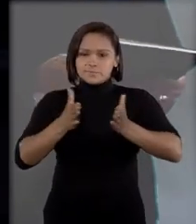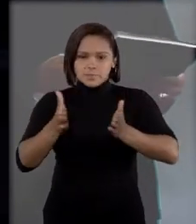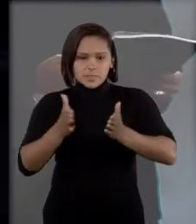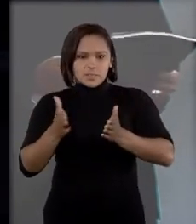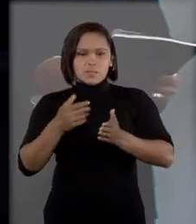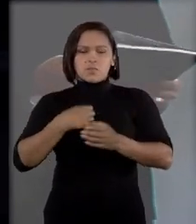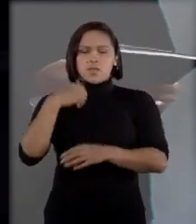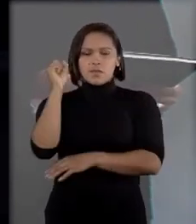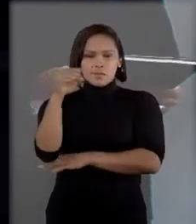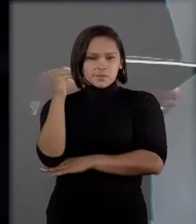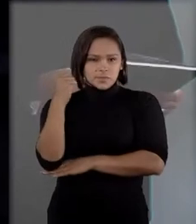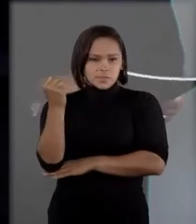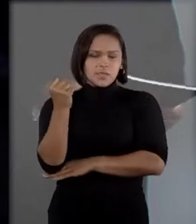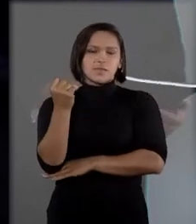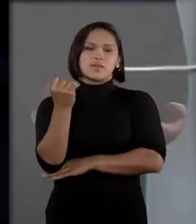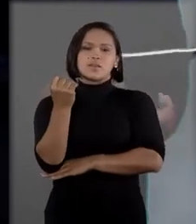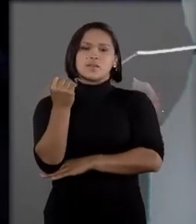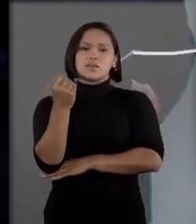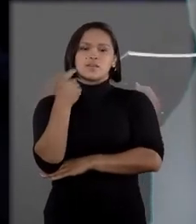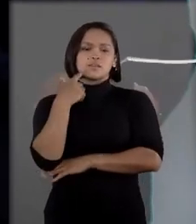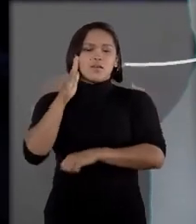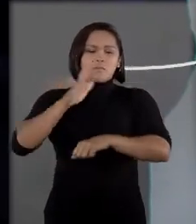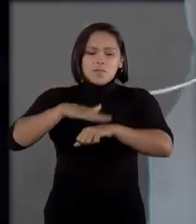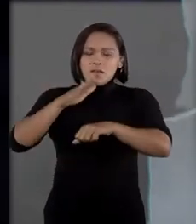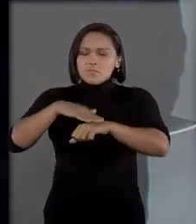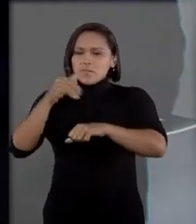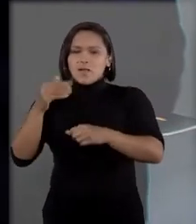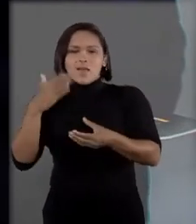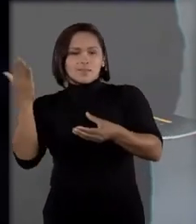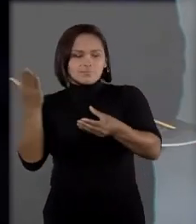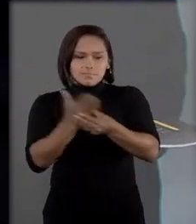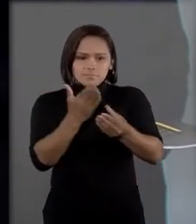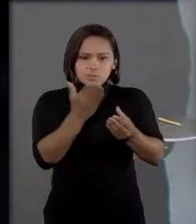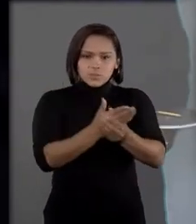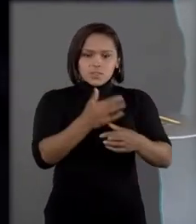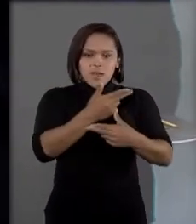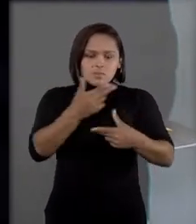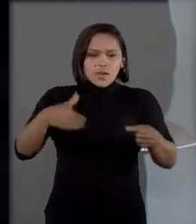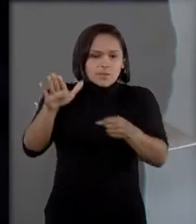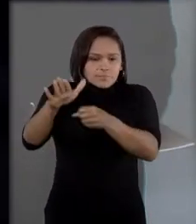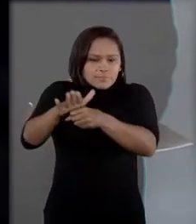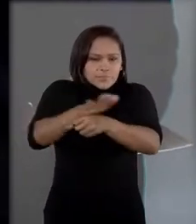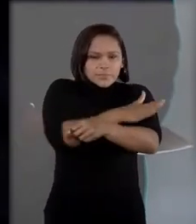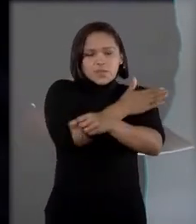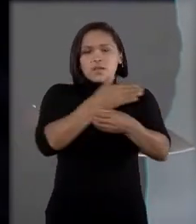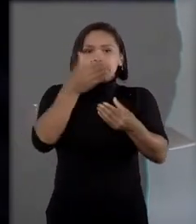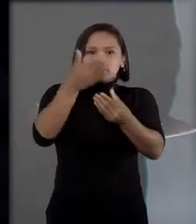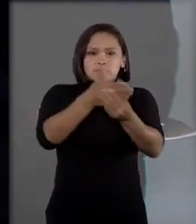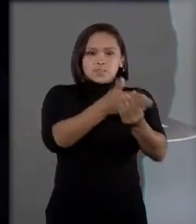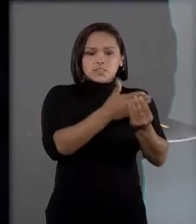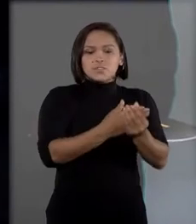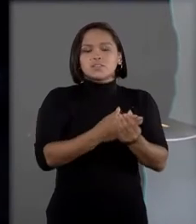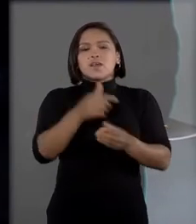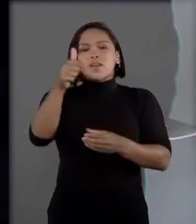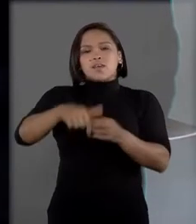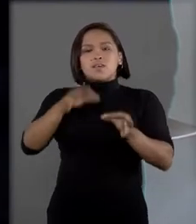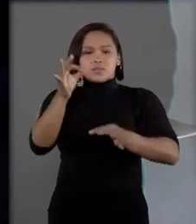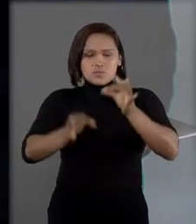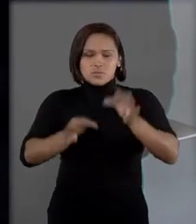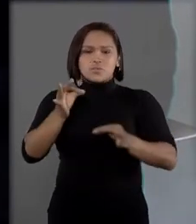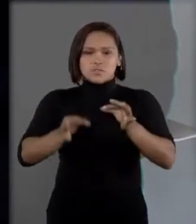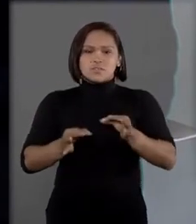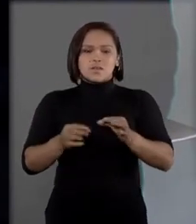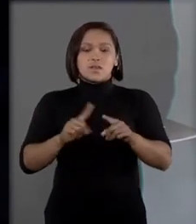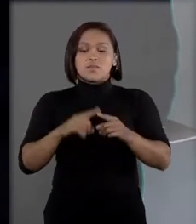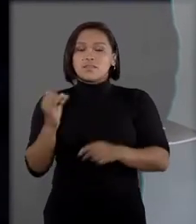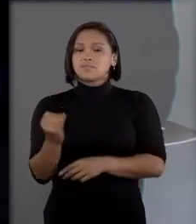de crise, de quantidade de processos quase colapsando a máquina do Judiciário. Então